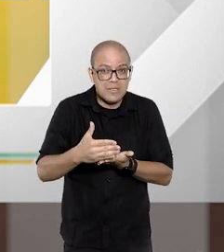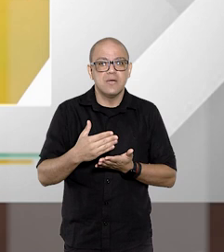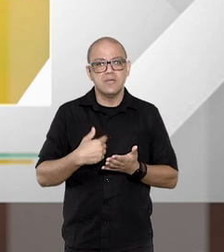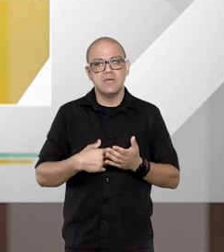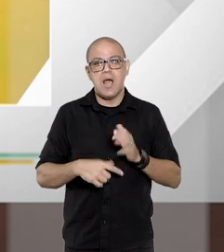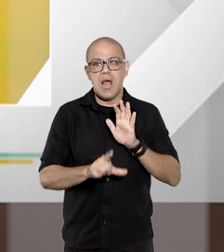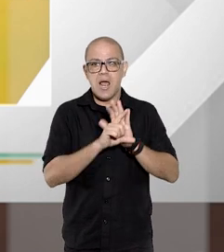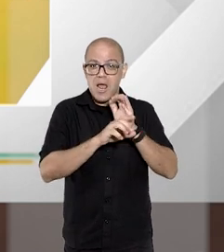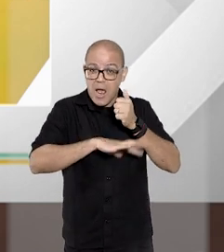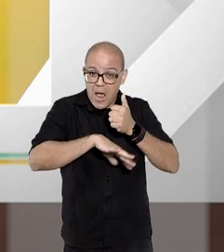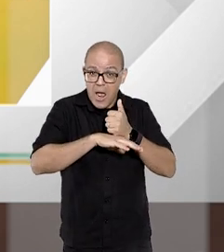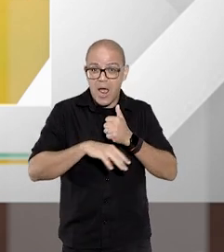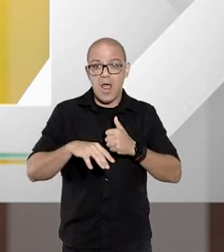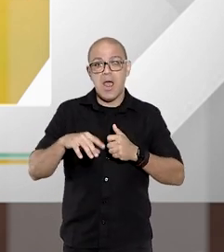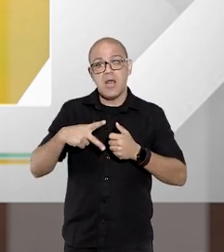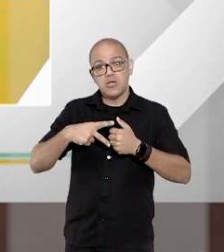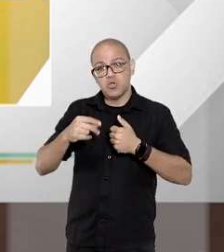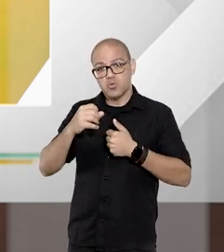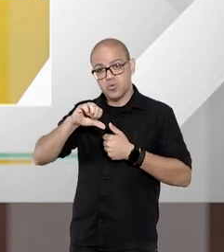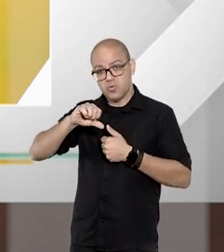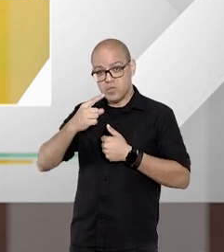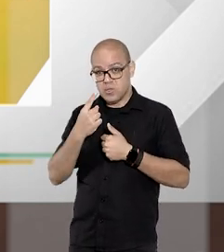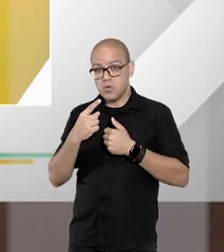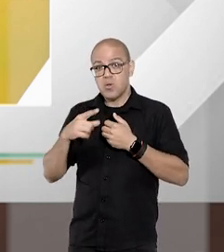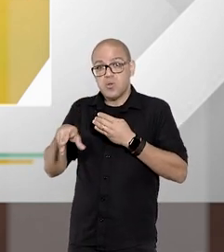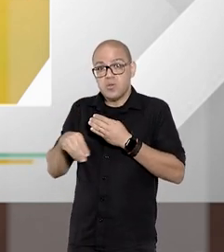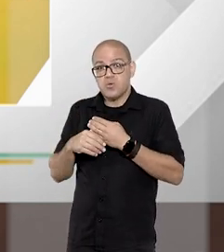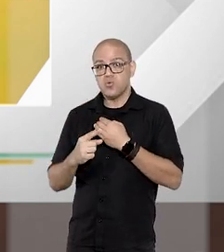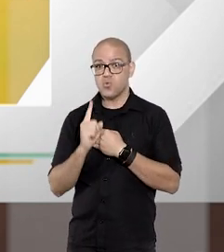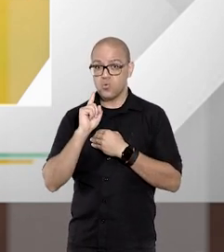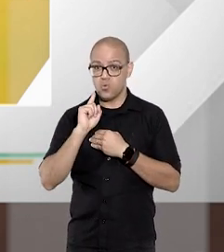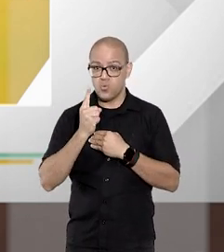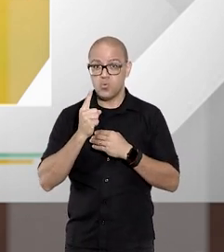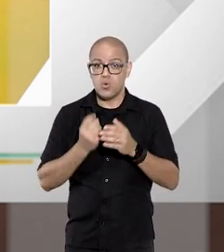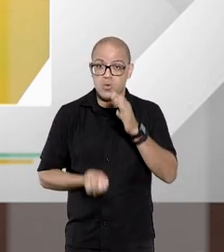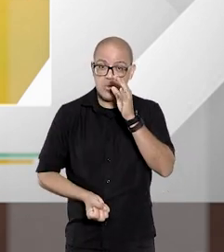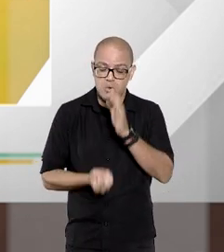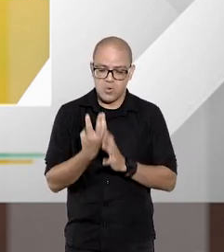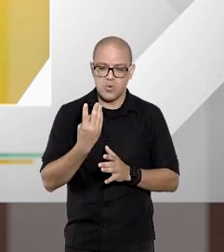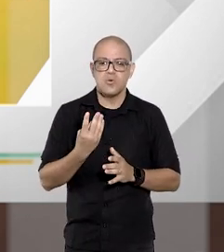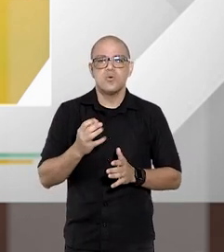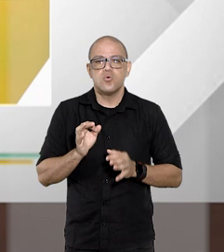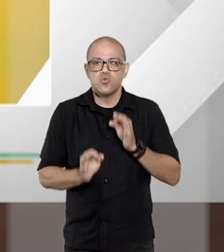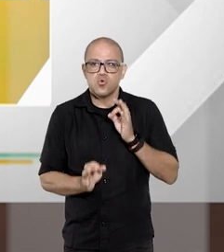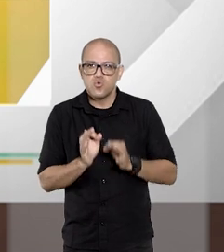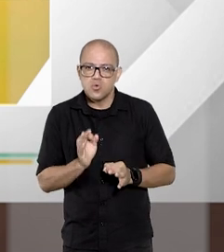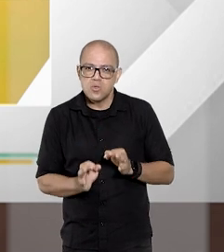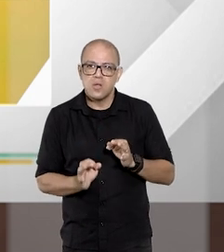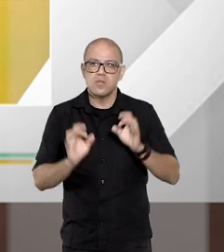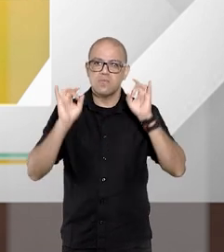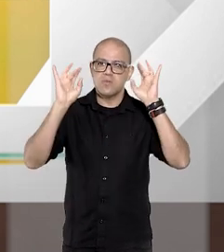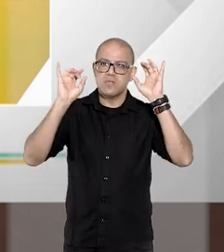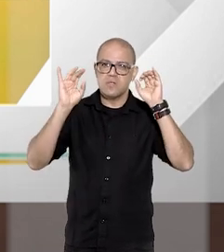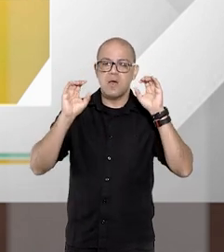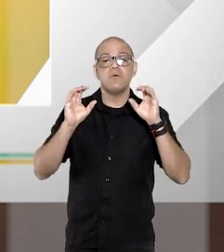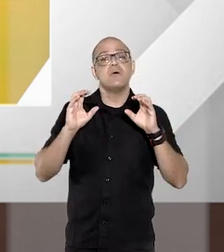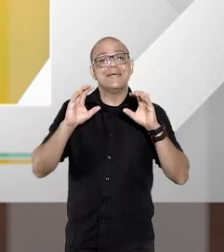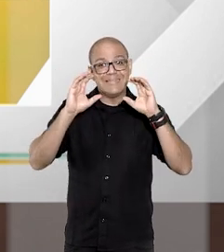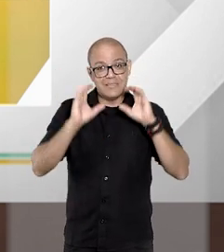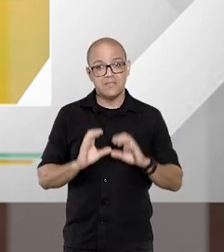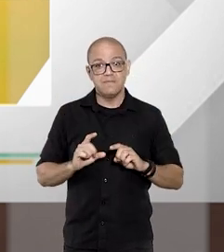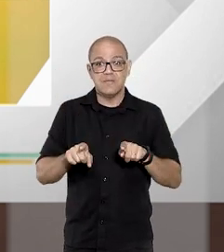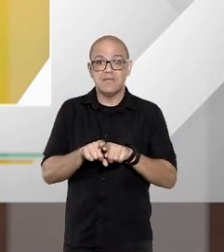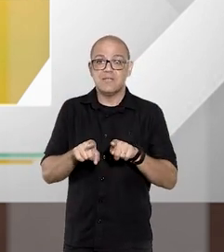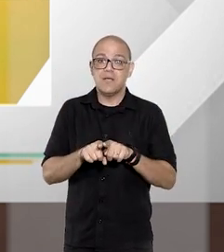reflexo na Constituição, no artigo 98, inciso 1, é a que criou os juizados especiais, cíveis e criminais.